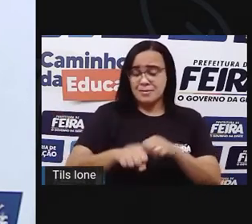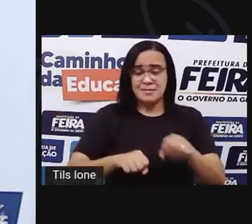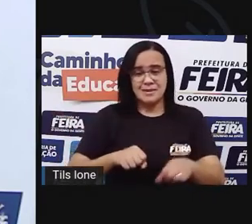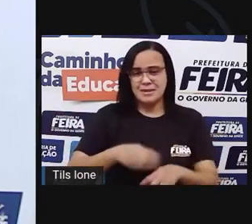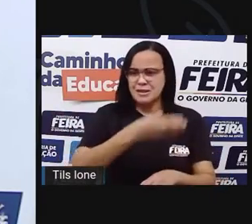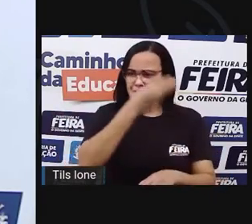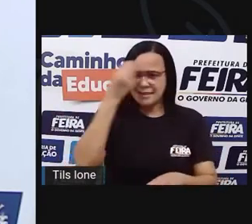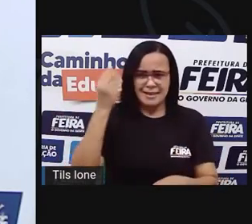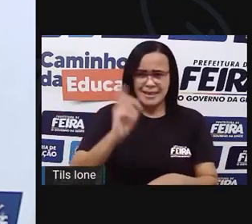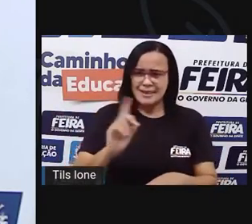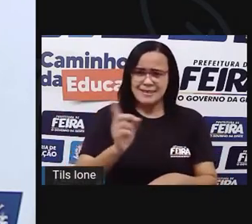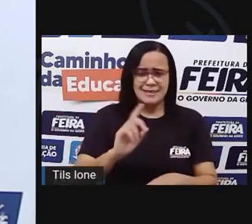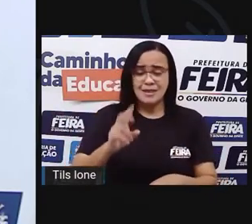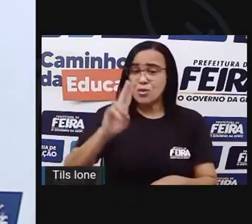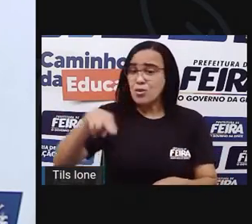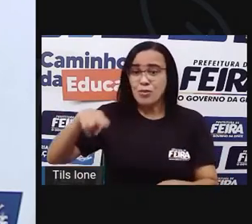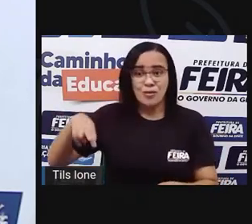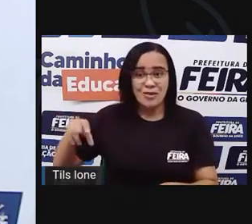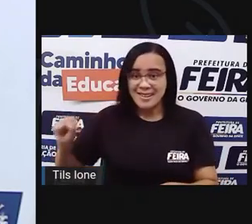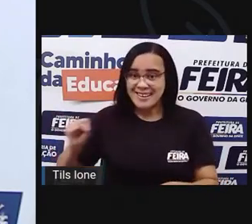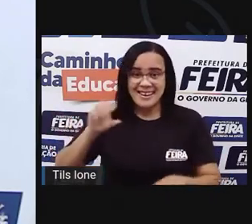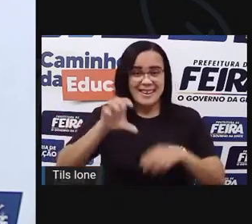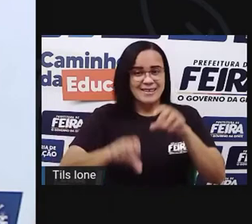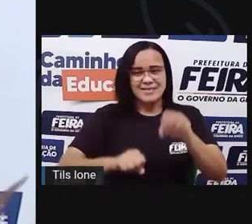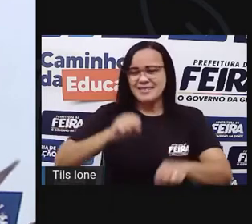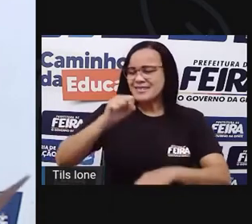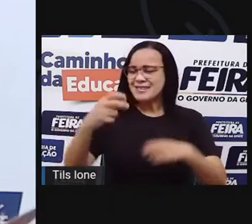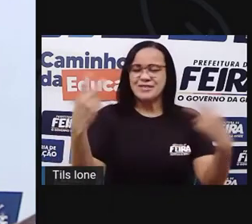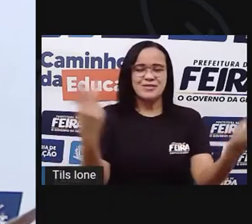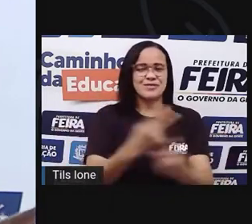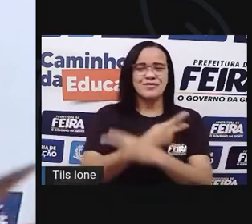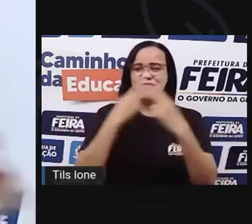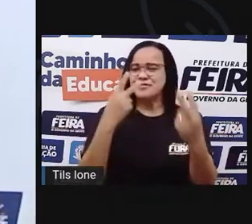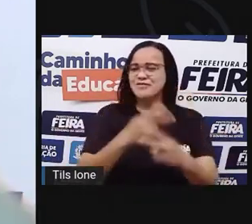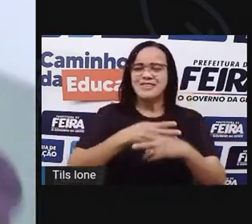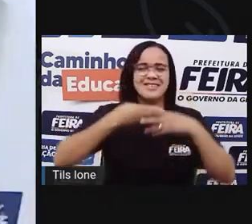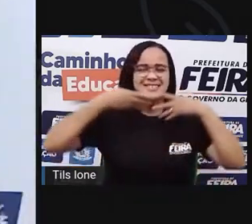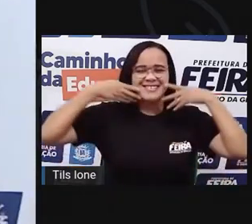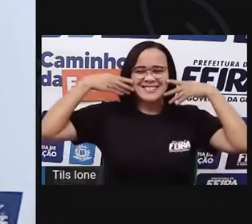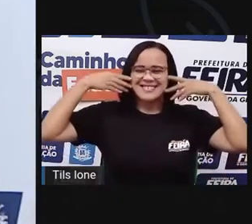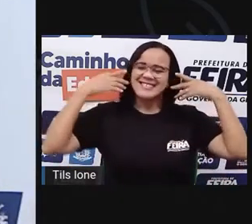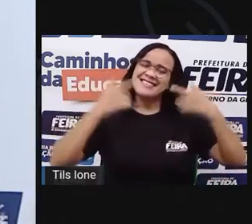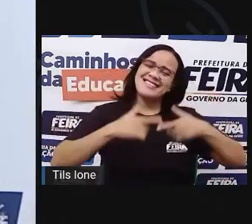Como andar de bicicleta. O vento no rosto, o sorriso no rosto.